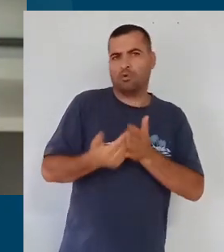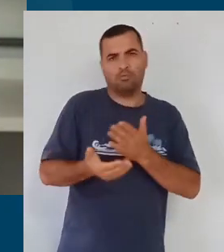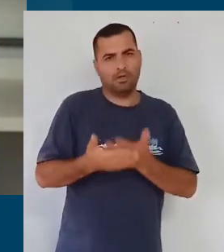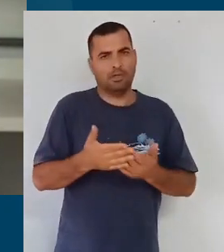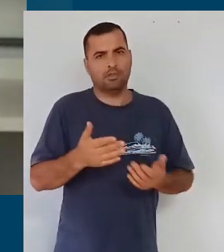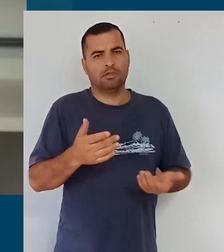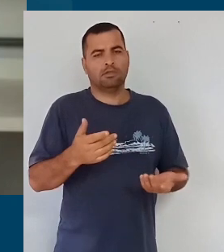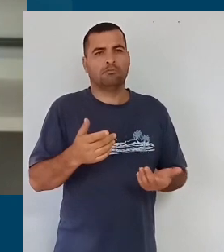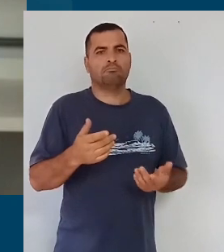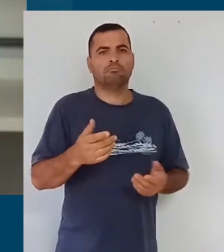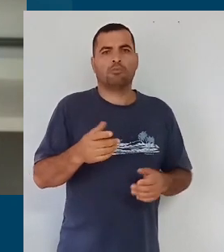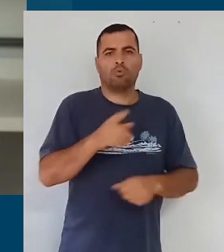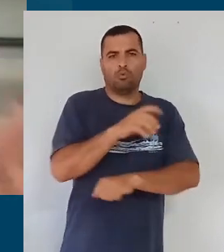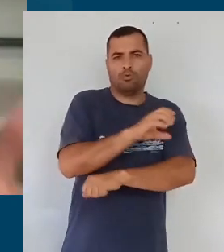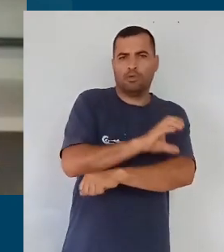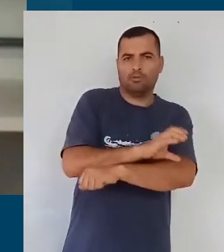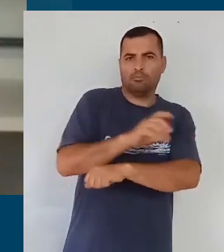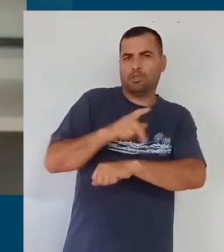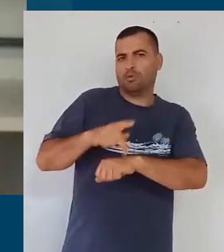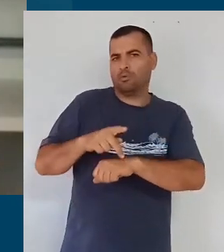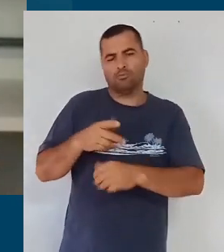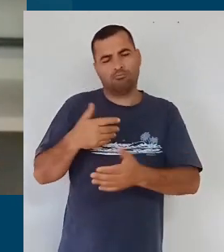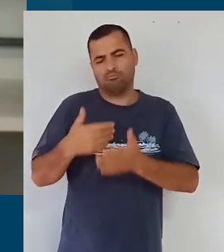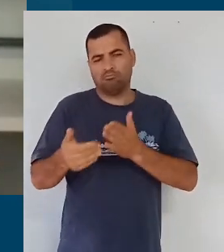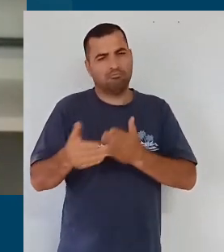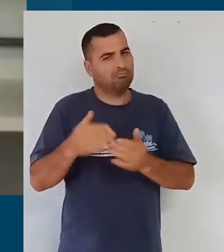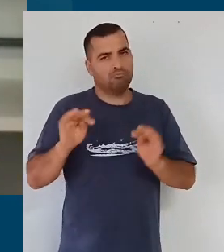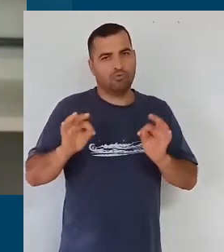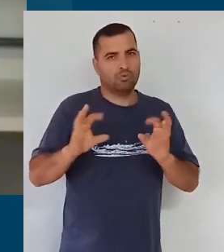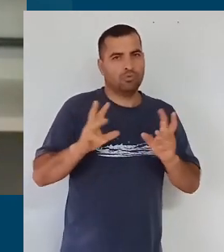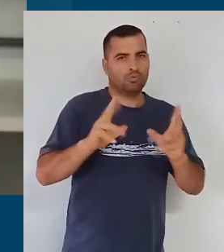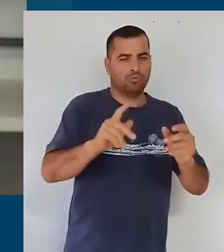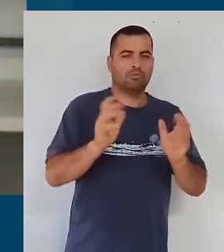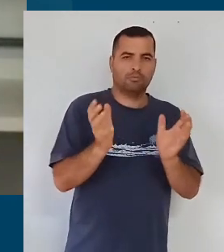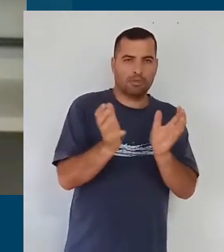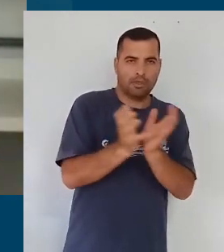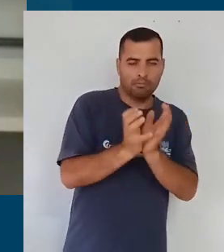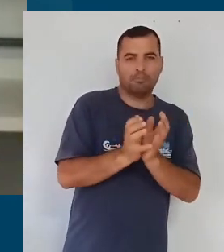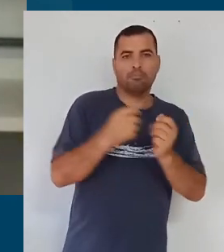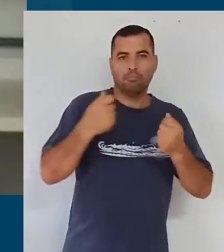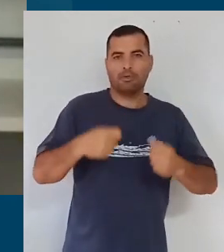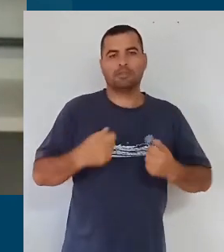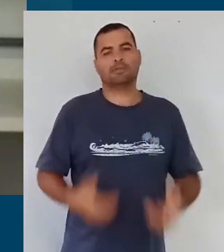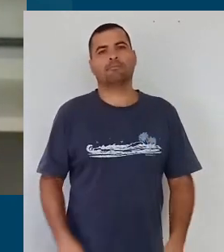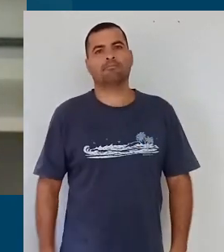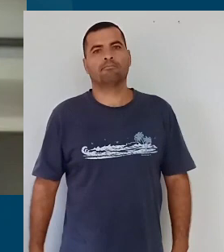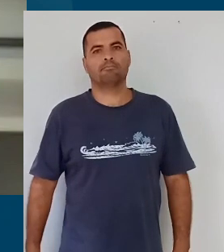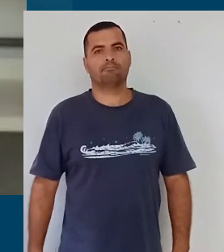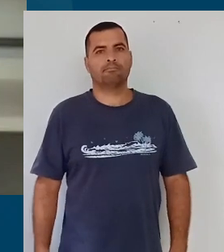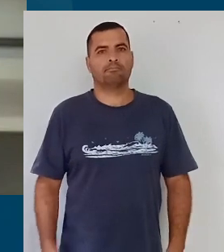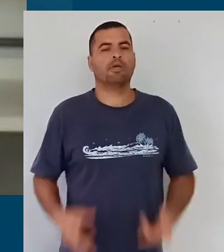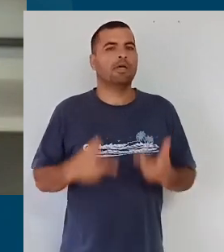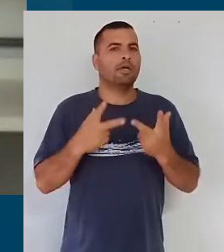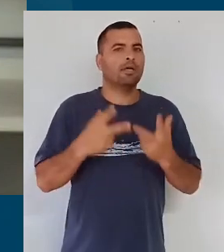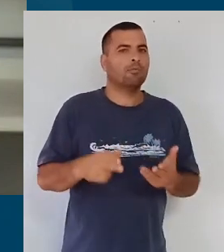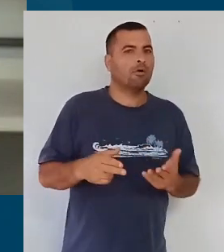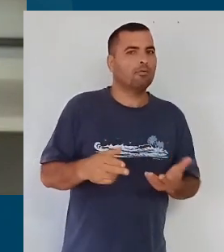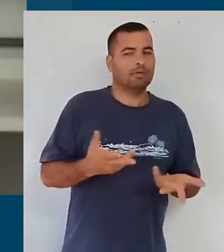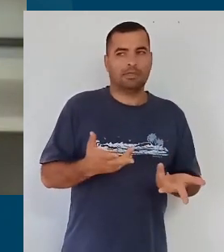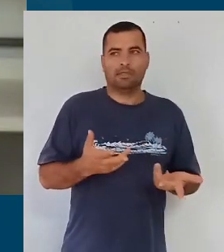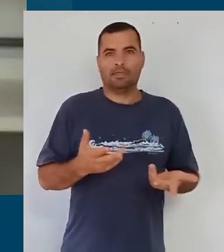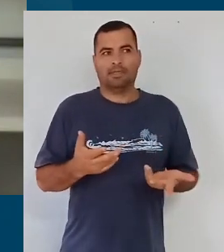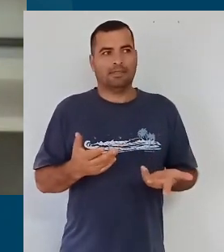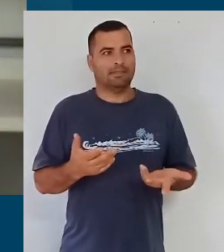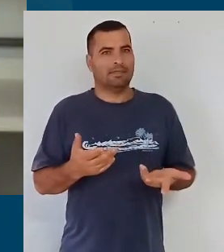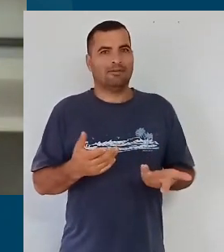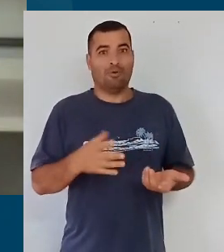coordenador pedagógico, enfim, todos vocês que fazem parte da equipe. então, é uma espécie de atrevimento, é,